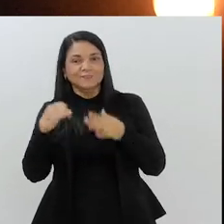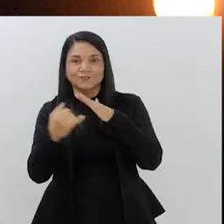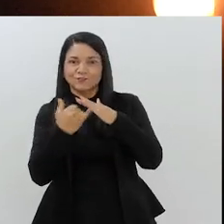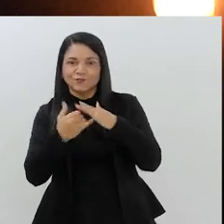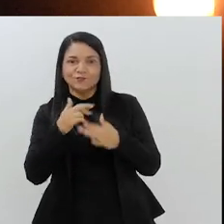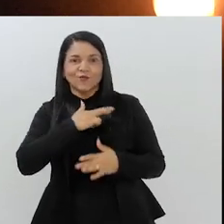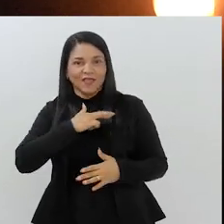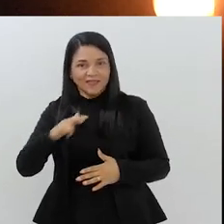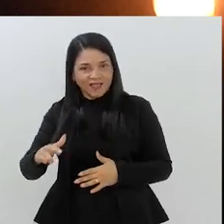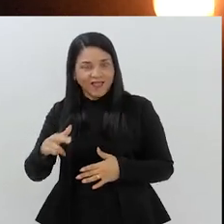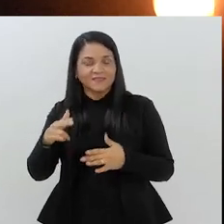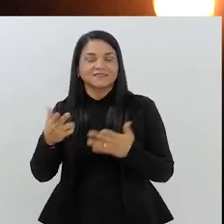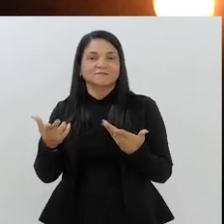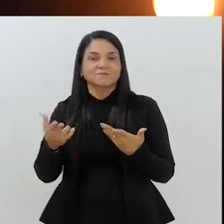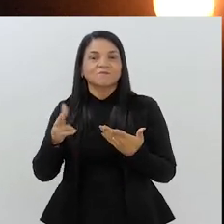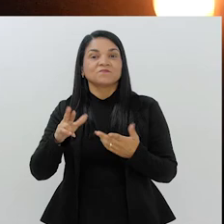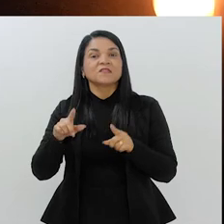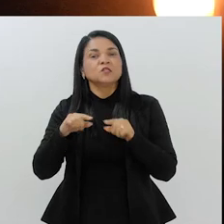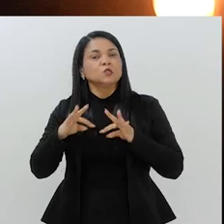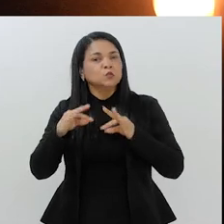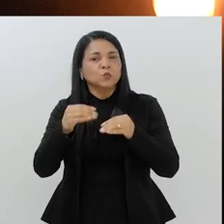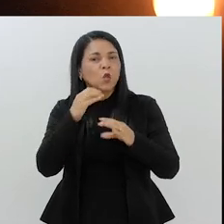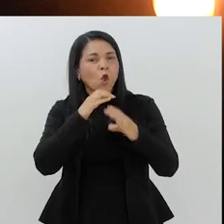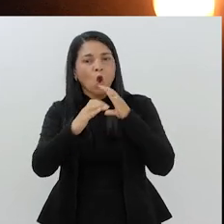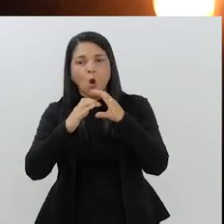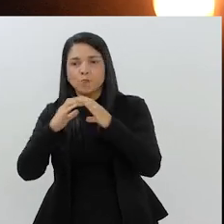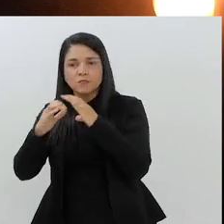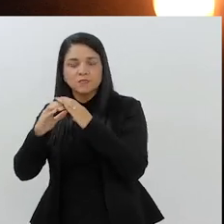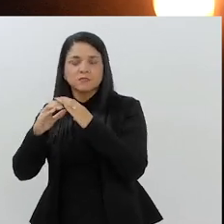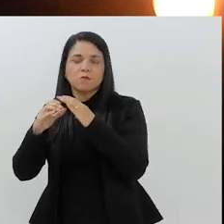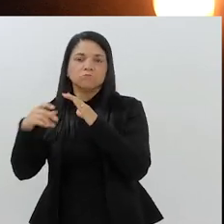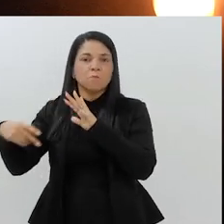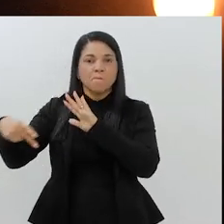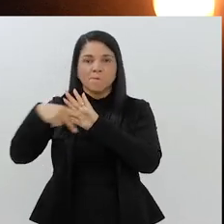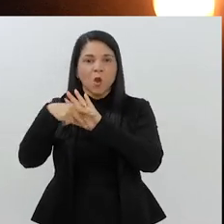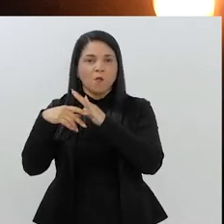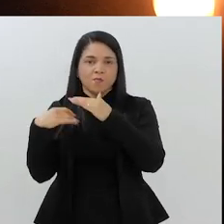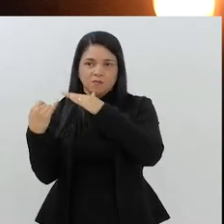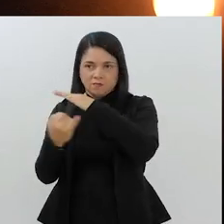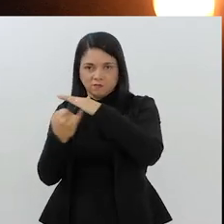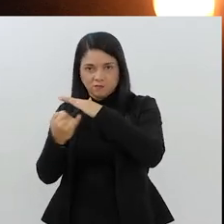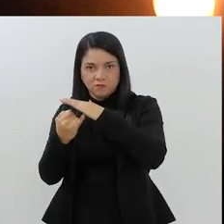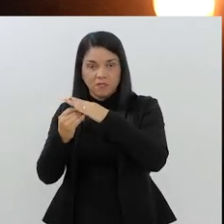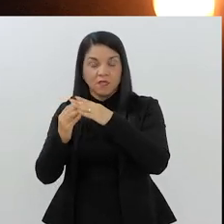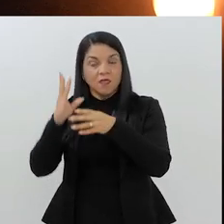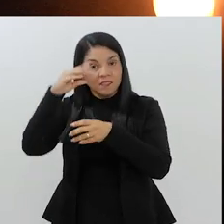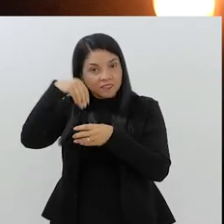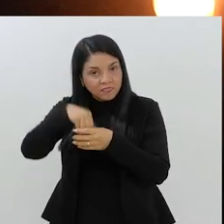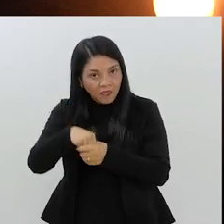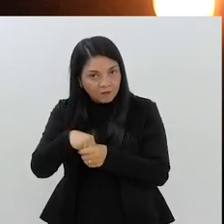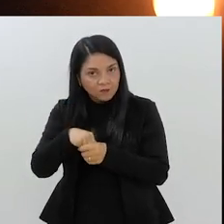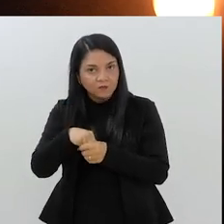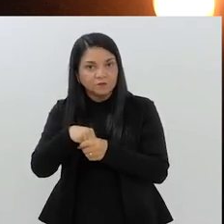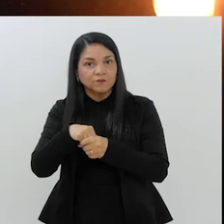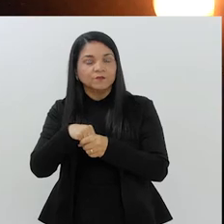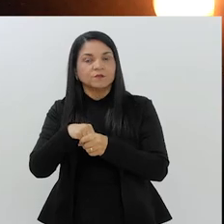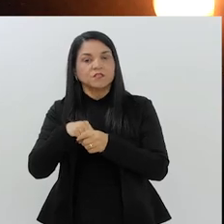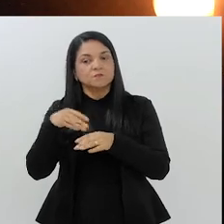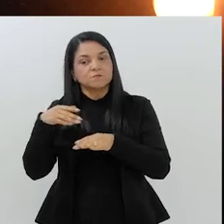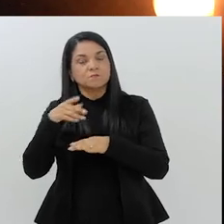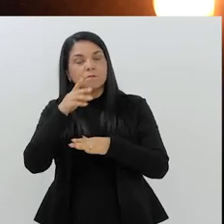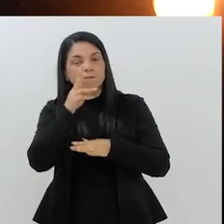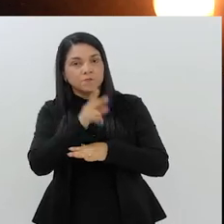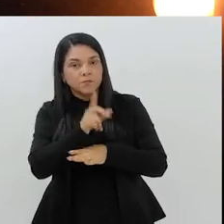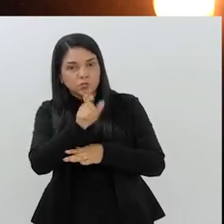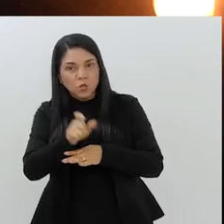gosto, no Instituto Religare. Então, tudo o que diz respeito à comunicação da entidade, tanto na parte interna entre